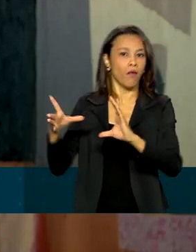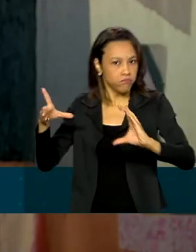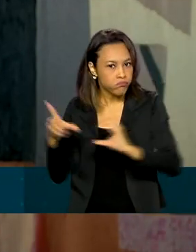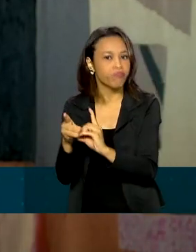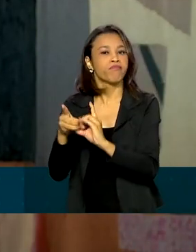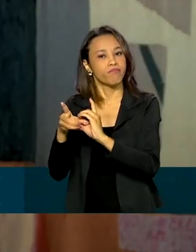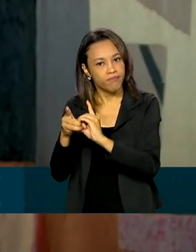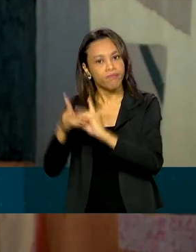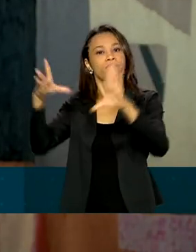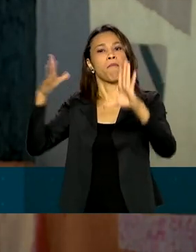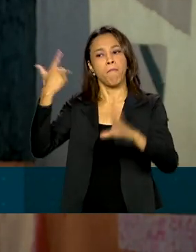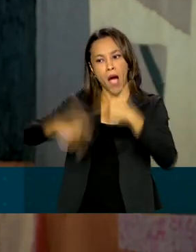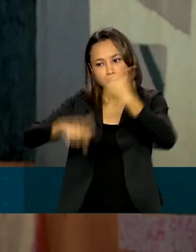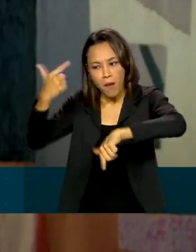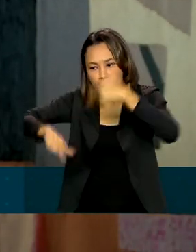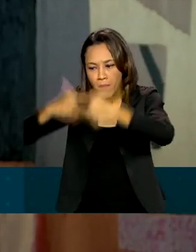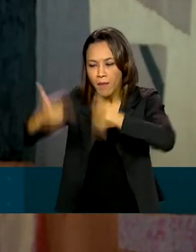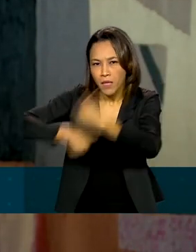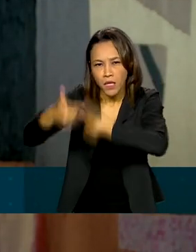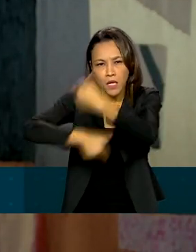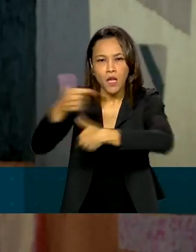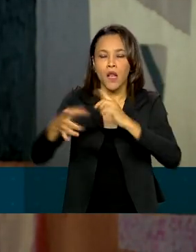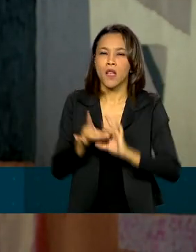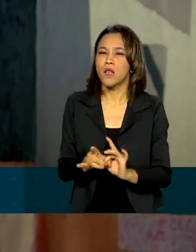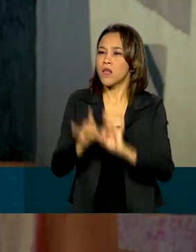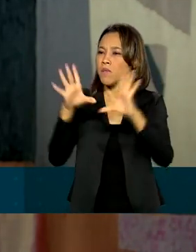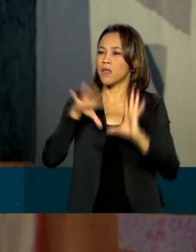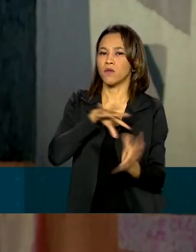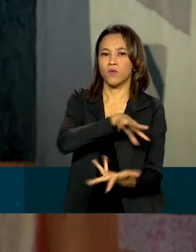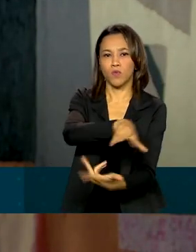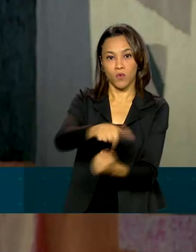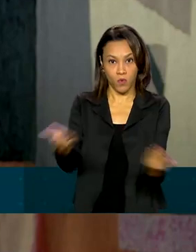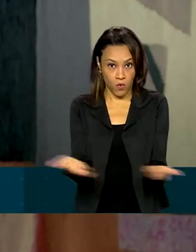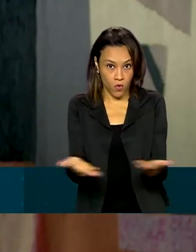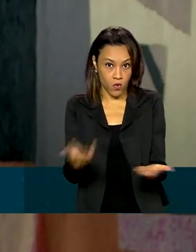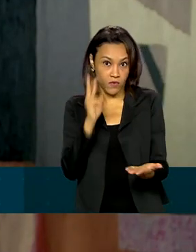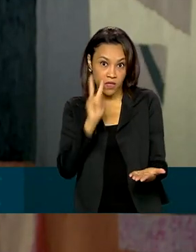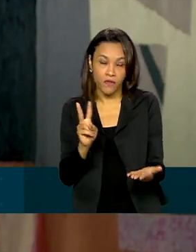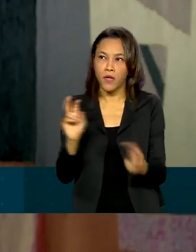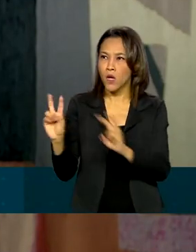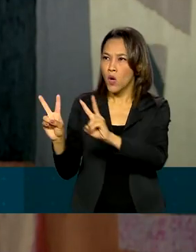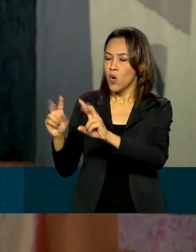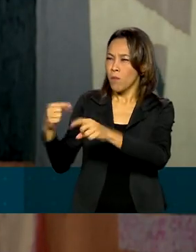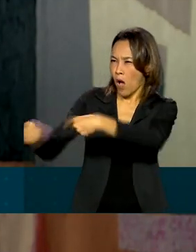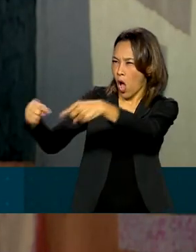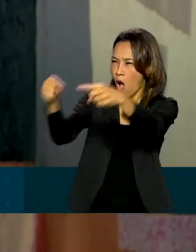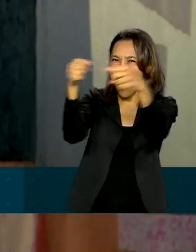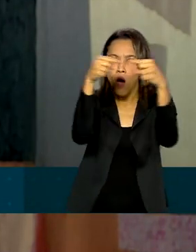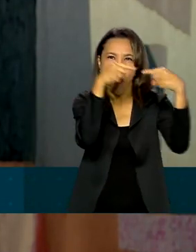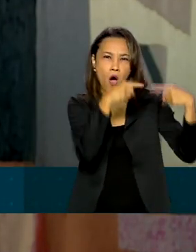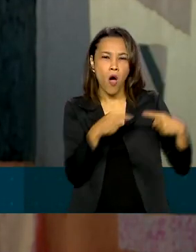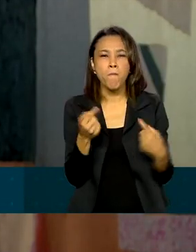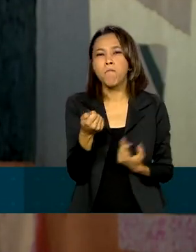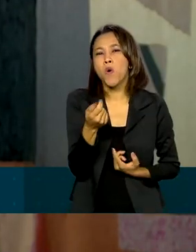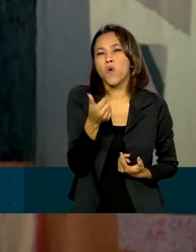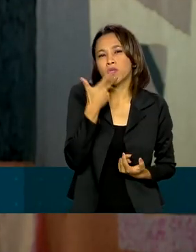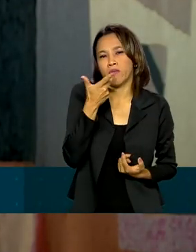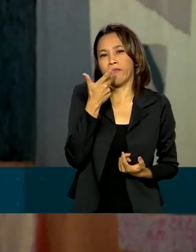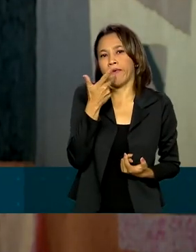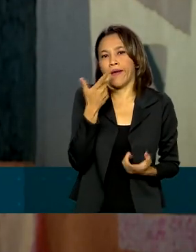que haja mais democracia e mais liberdade no mundo. Hoje você vê que nos debates internacionais pouco se fala de